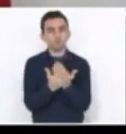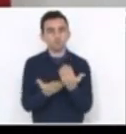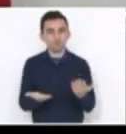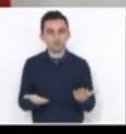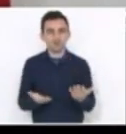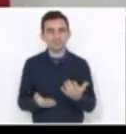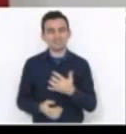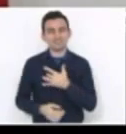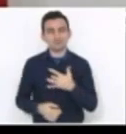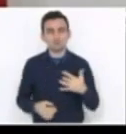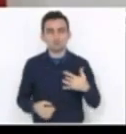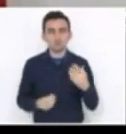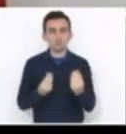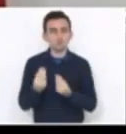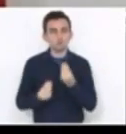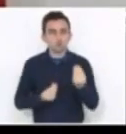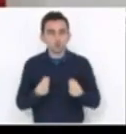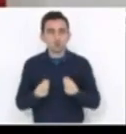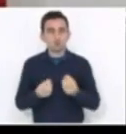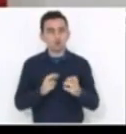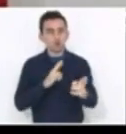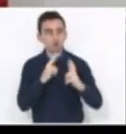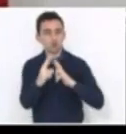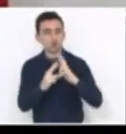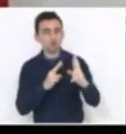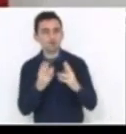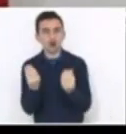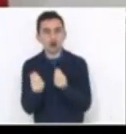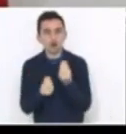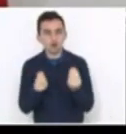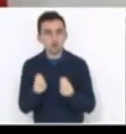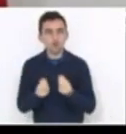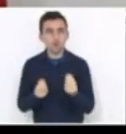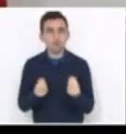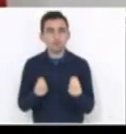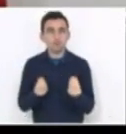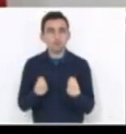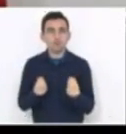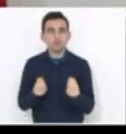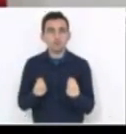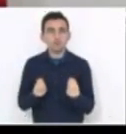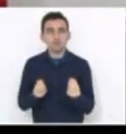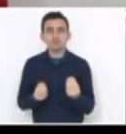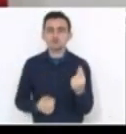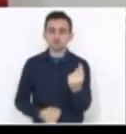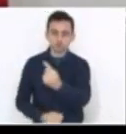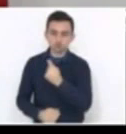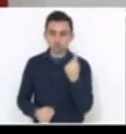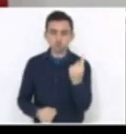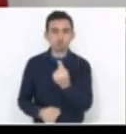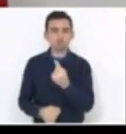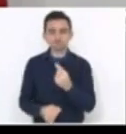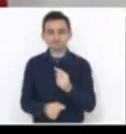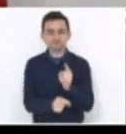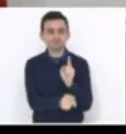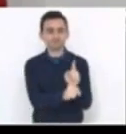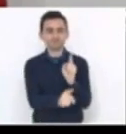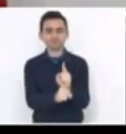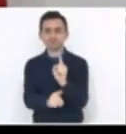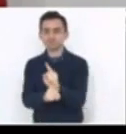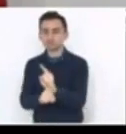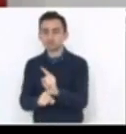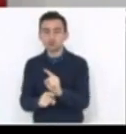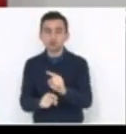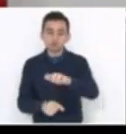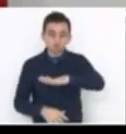da saúde, das rodovias, a situação com que nós encontramos a realidade dos